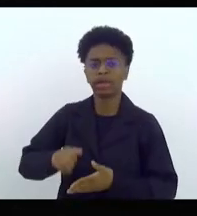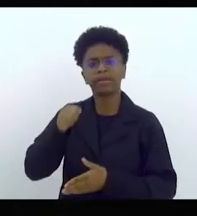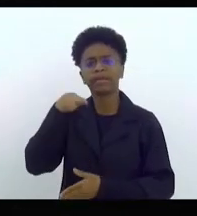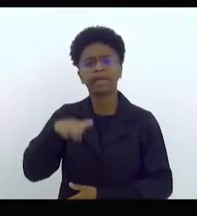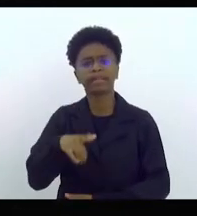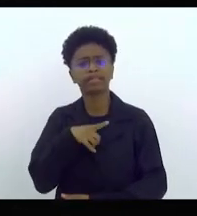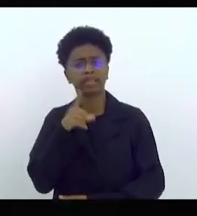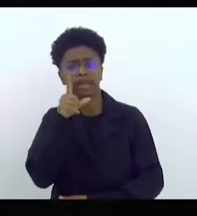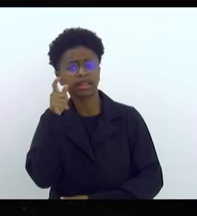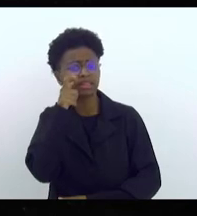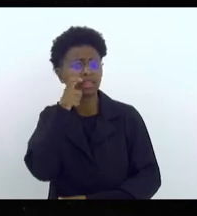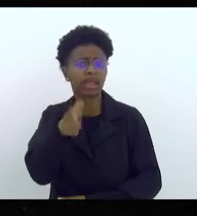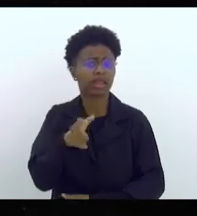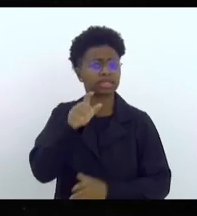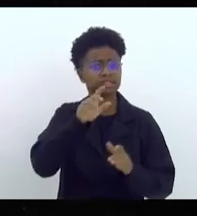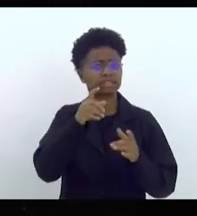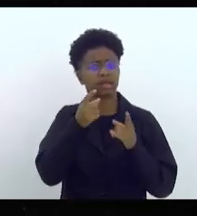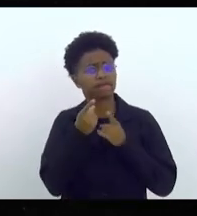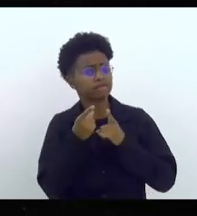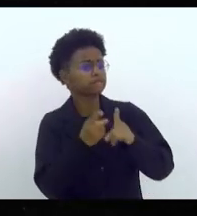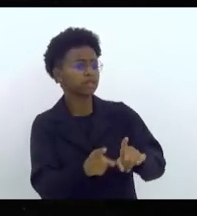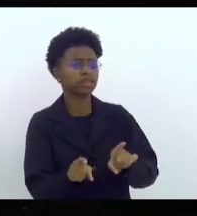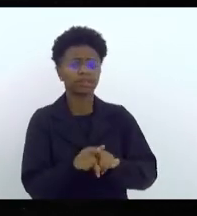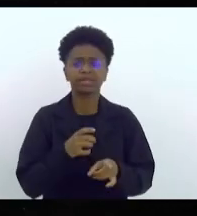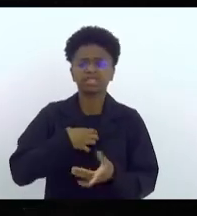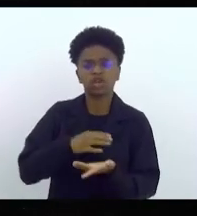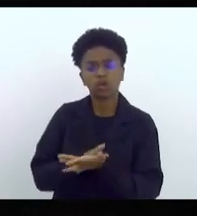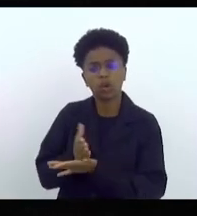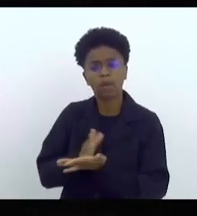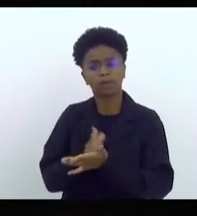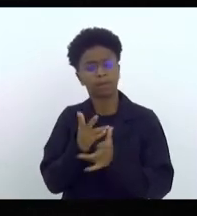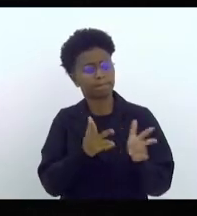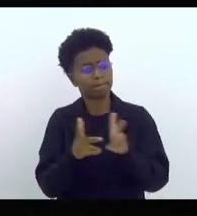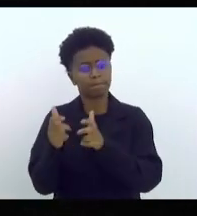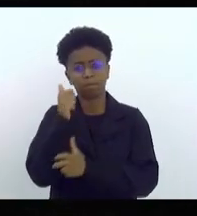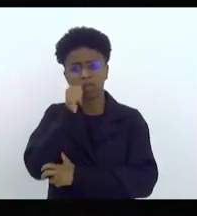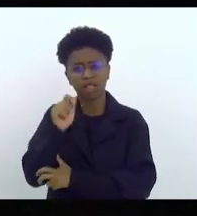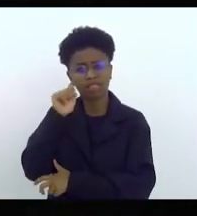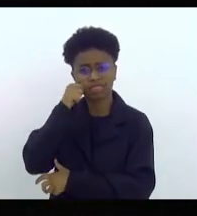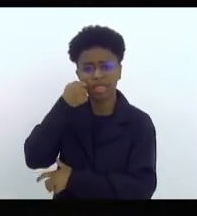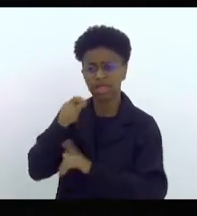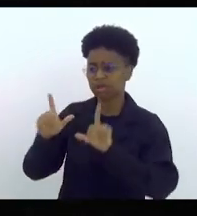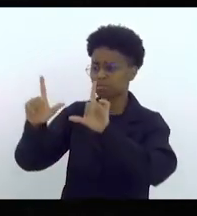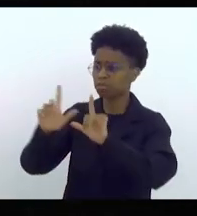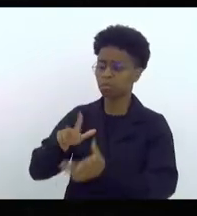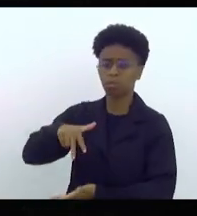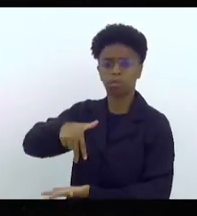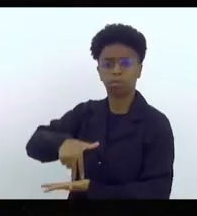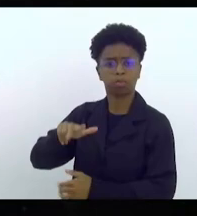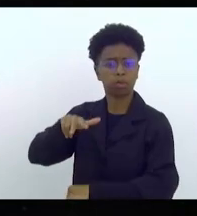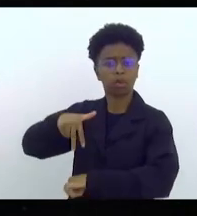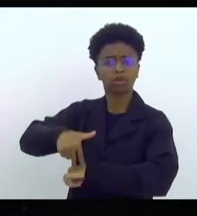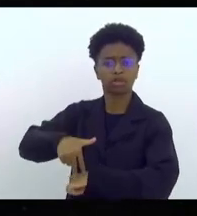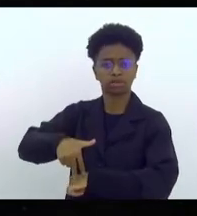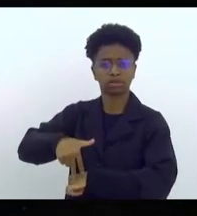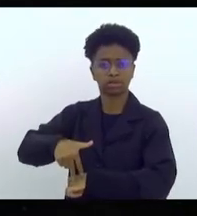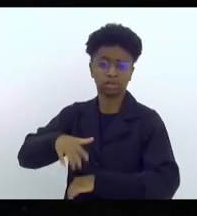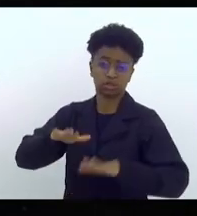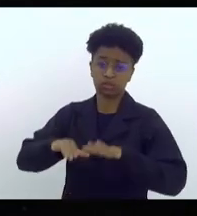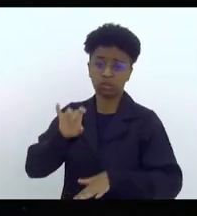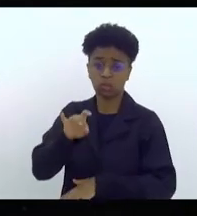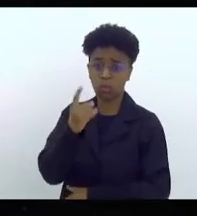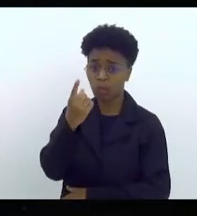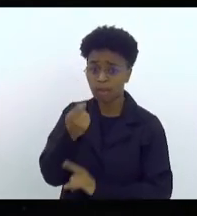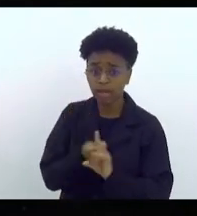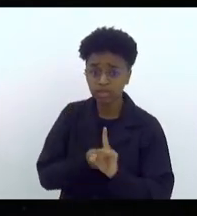atacar e quem se sente tão incomodado de ver mulheres negras como protagonista, mesmo que seja só por um mês.